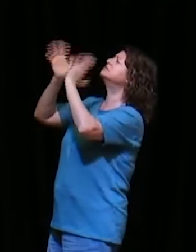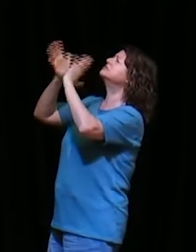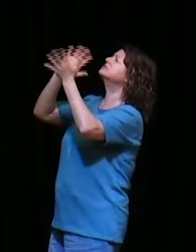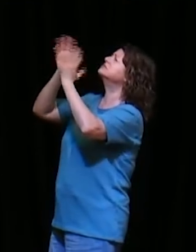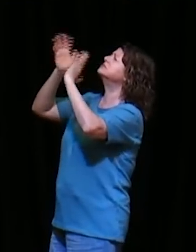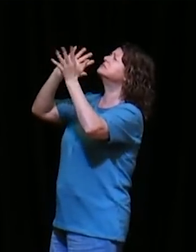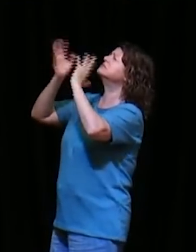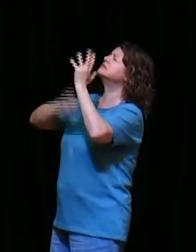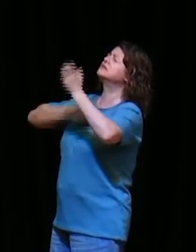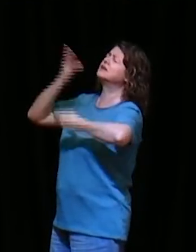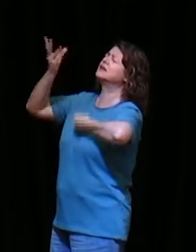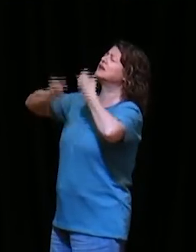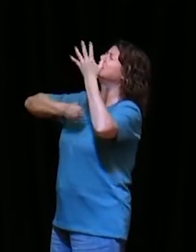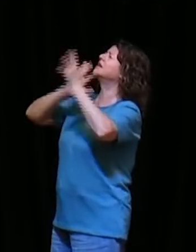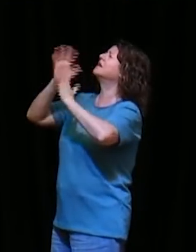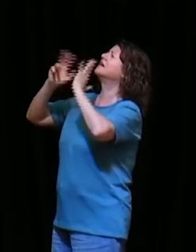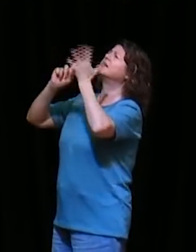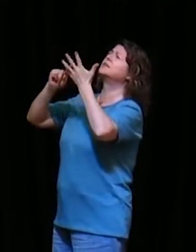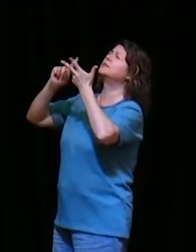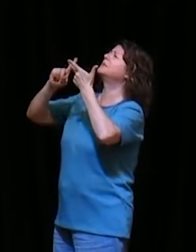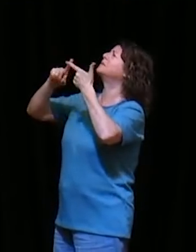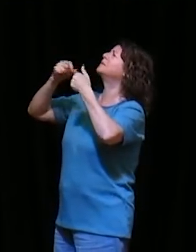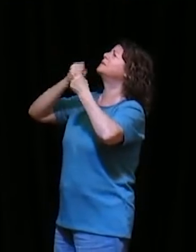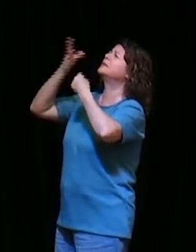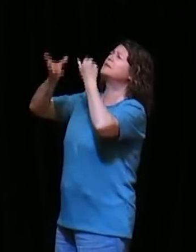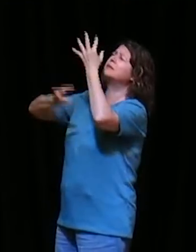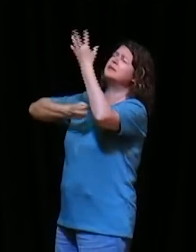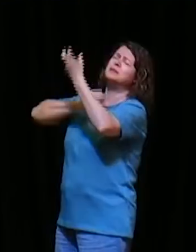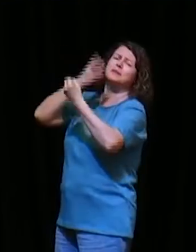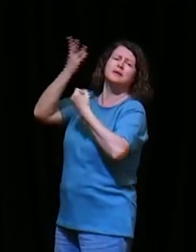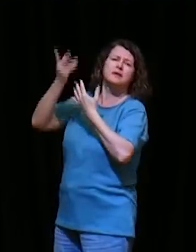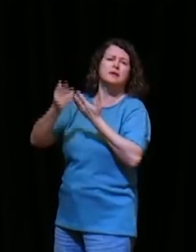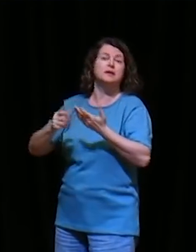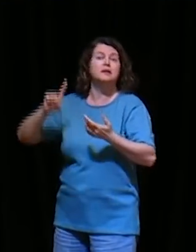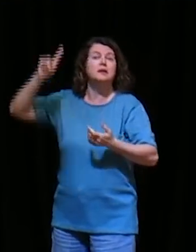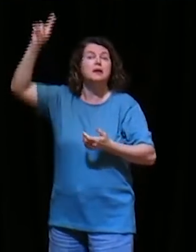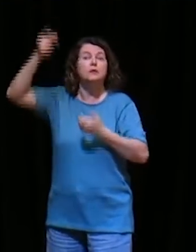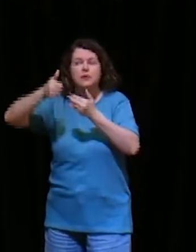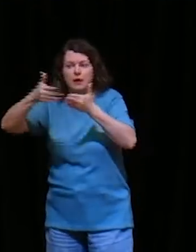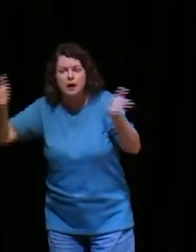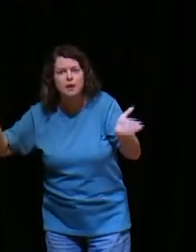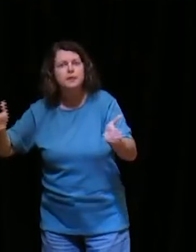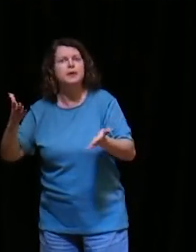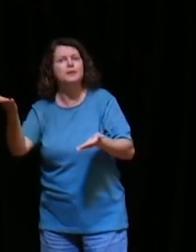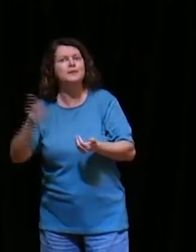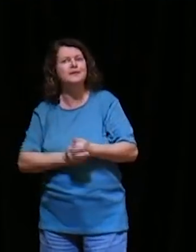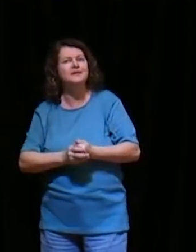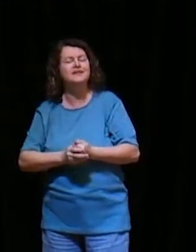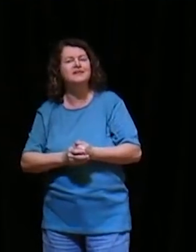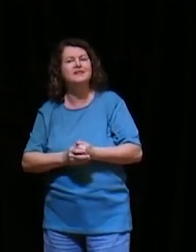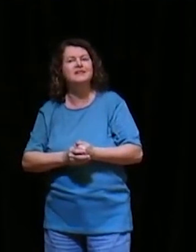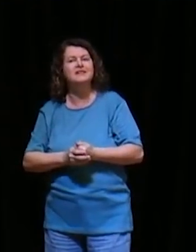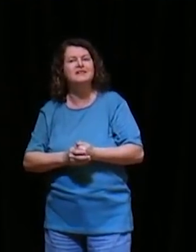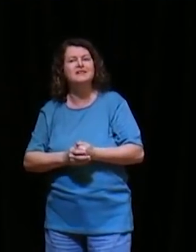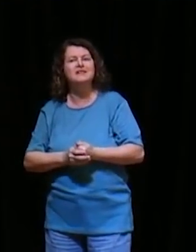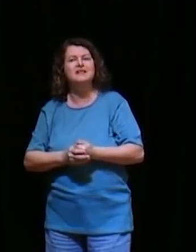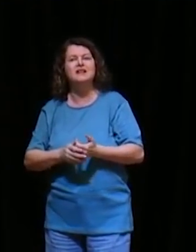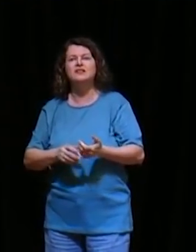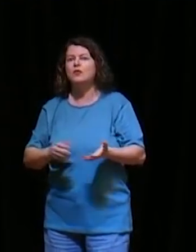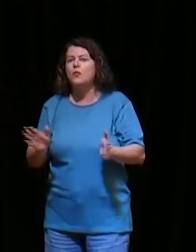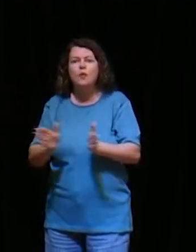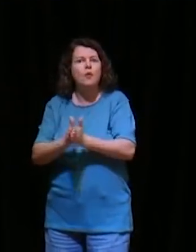precisa, e Deus, é Deus, que abre caminhos, ele abre portas, gente, são coisas extraordinárias, que a gente